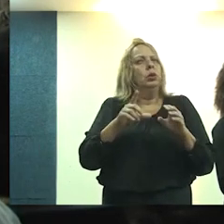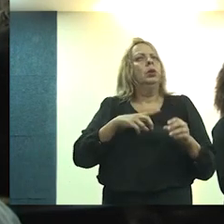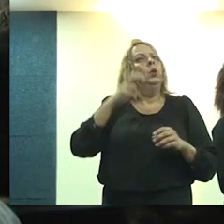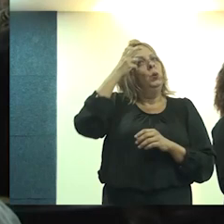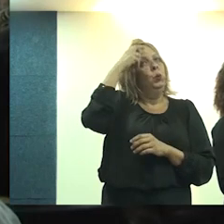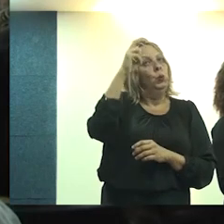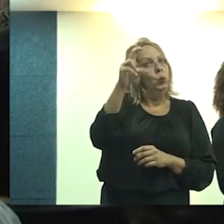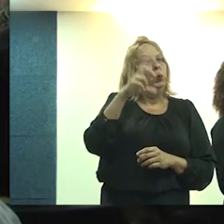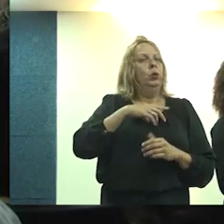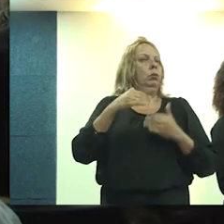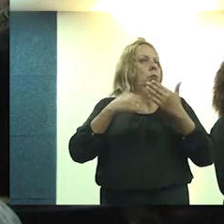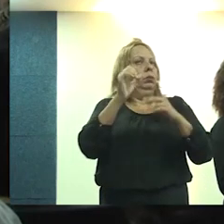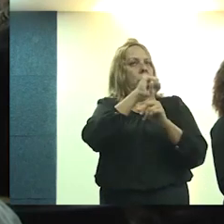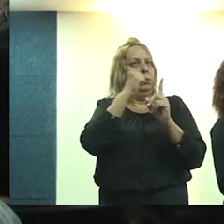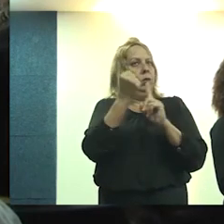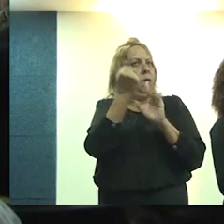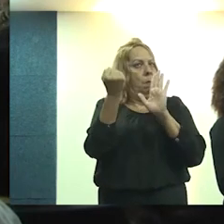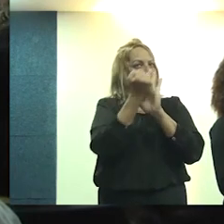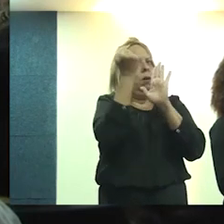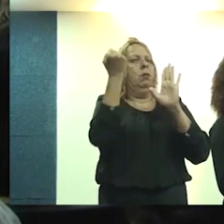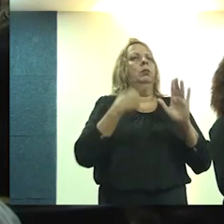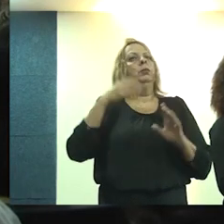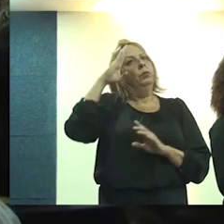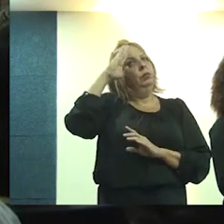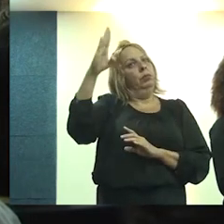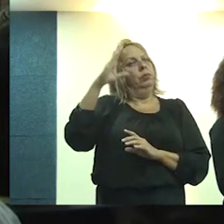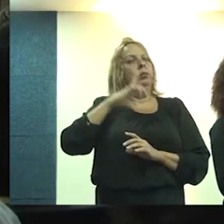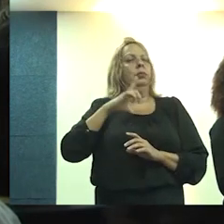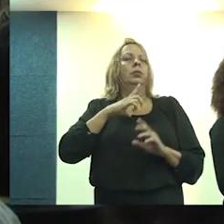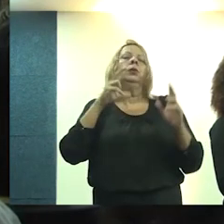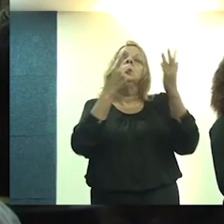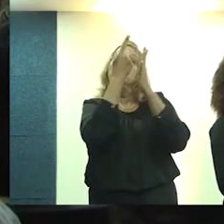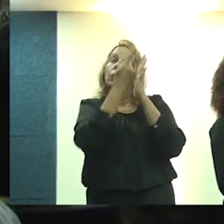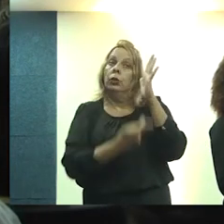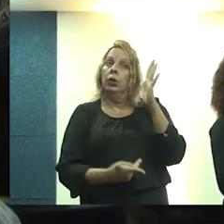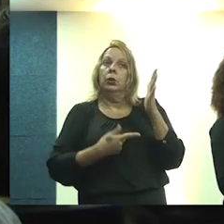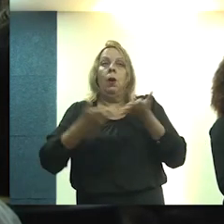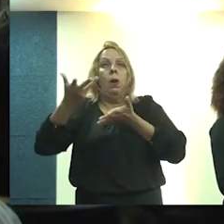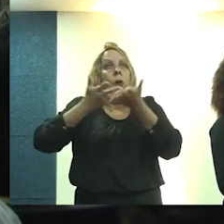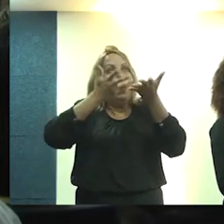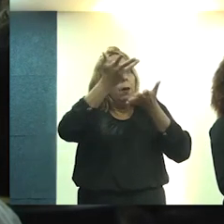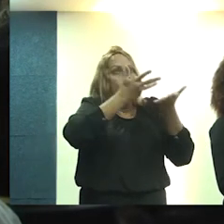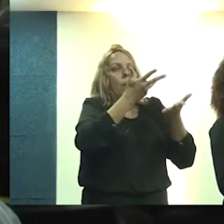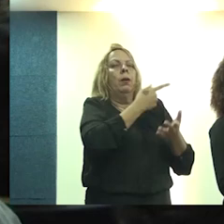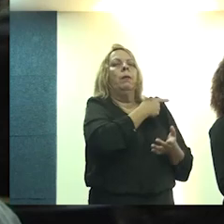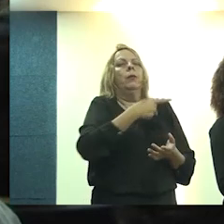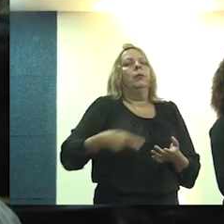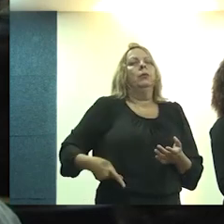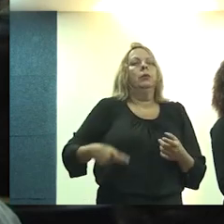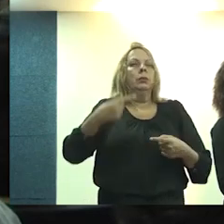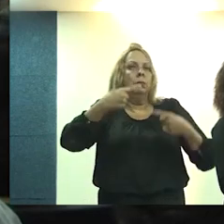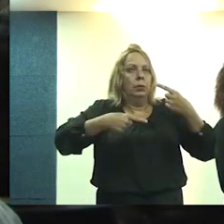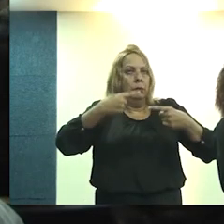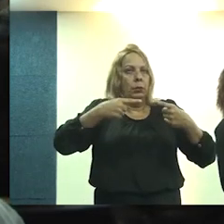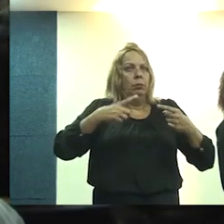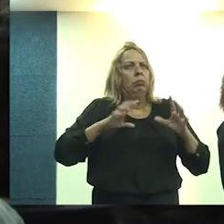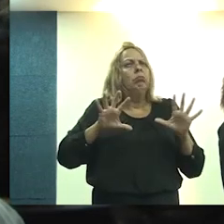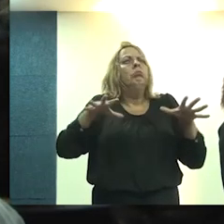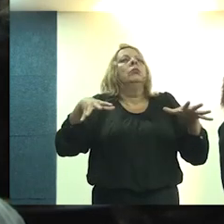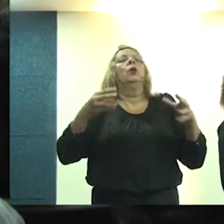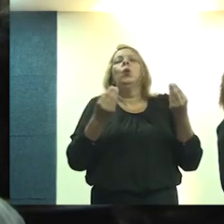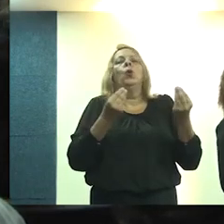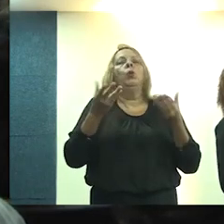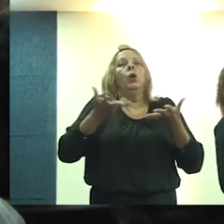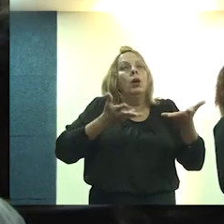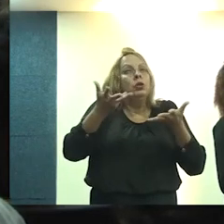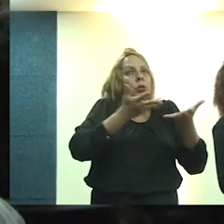cultura, desenvolvimento social. Esse é o marco principal do Periferia Viva, articular as políticas públicas para chegar no território. E como é